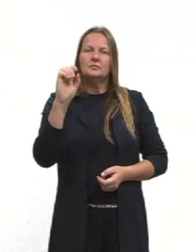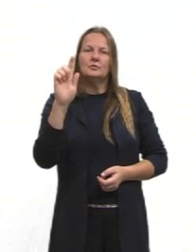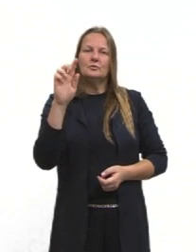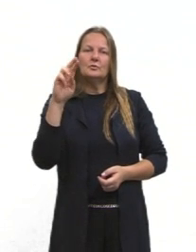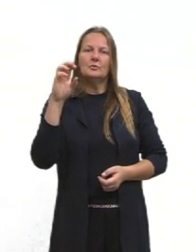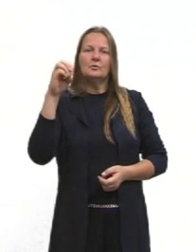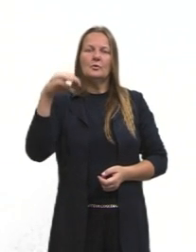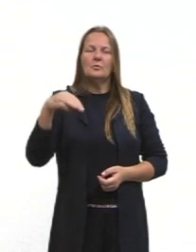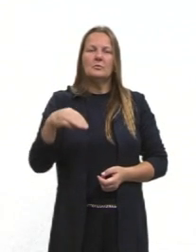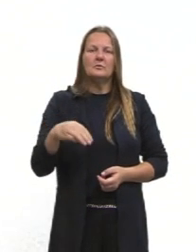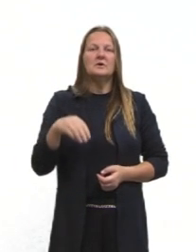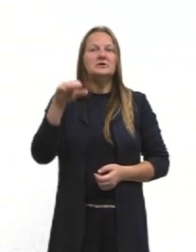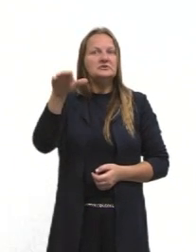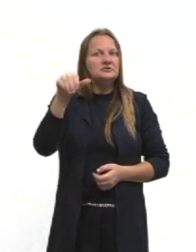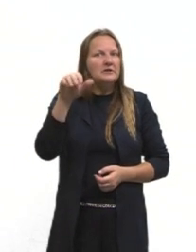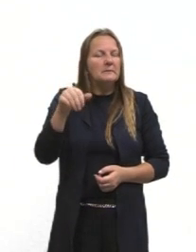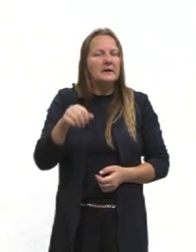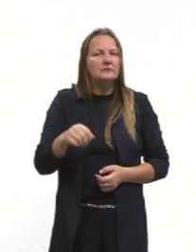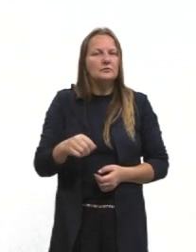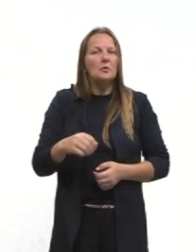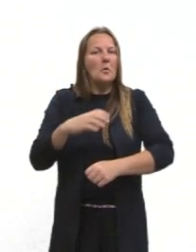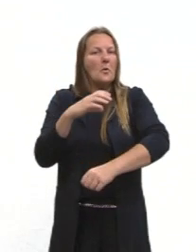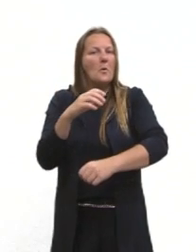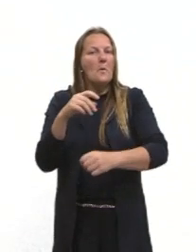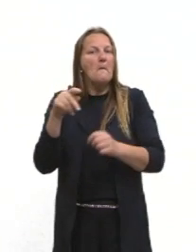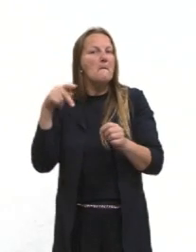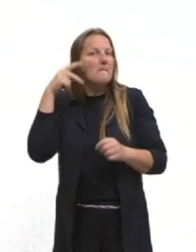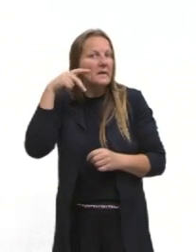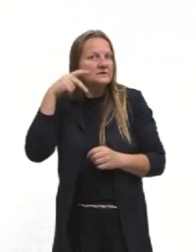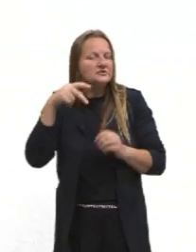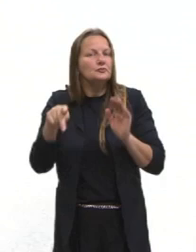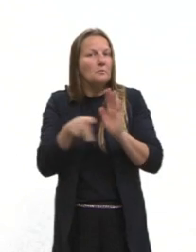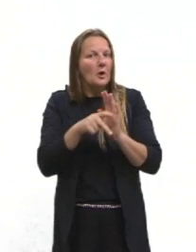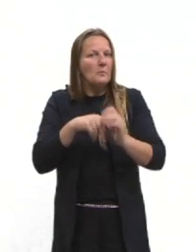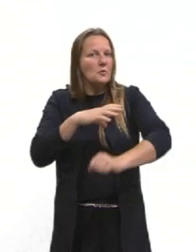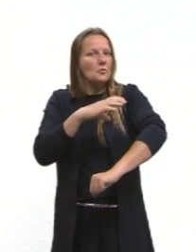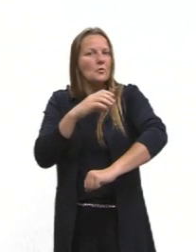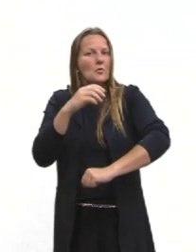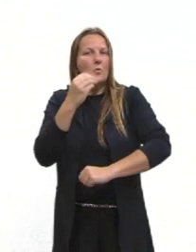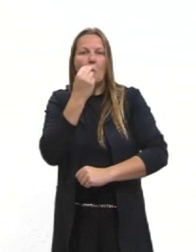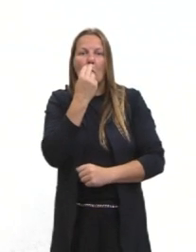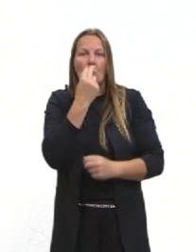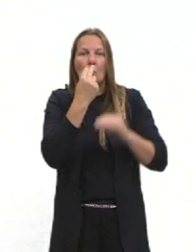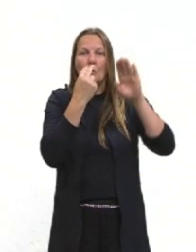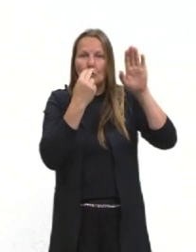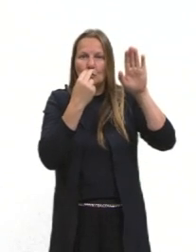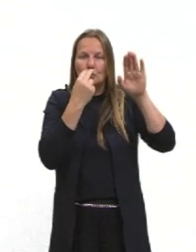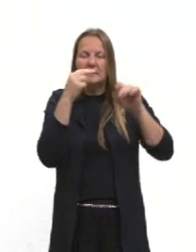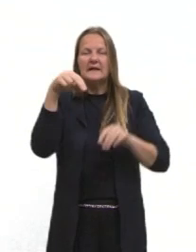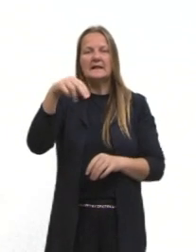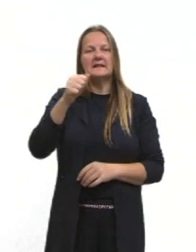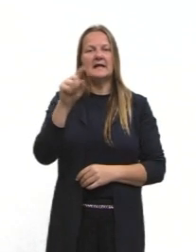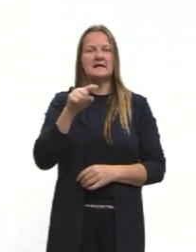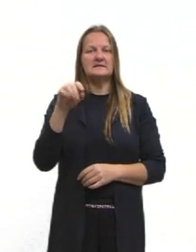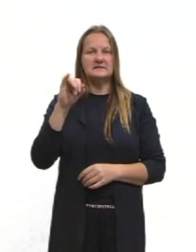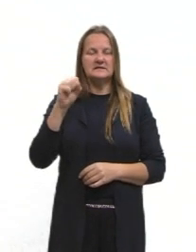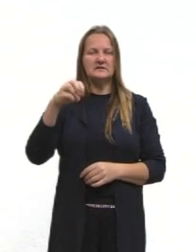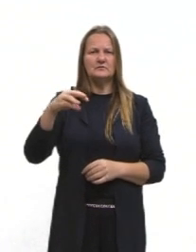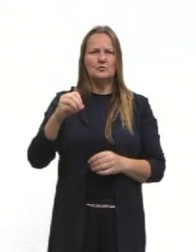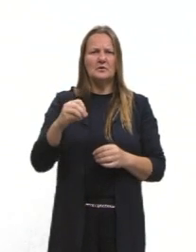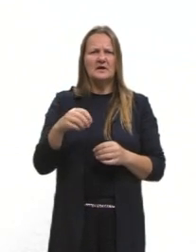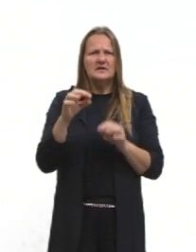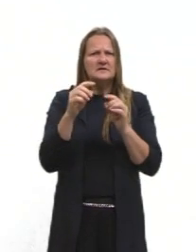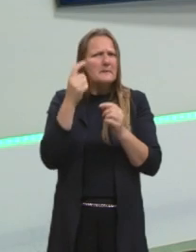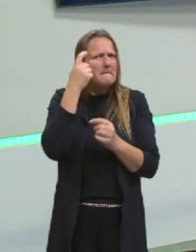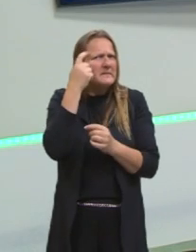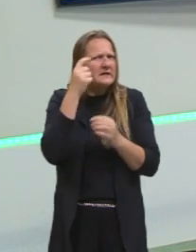pelo próprio Hitler, pelo próprio partido nazista. Então, foi uma ação orquestrada em toda a Alemanha. Eles mataram,